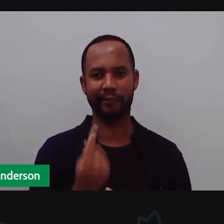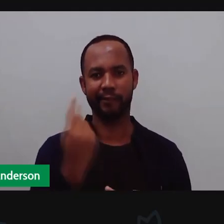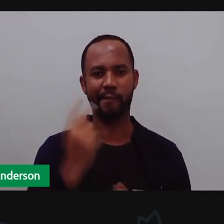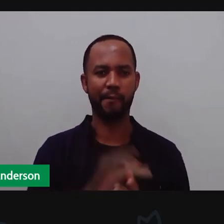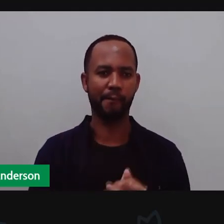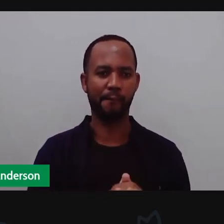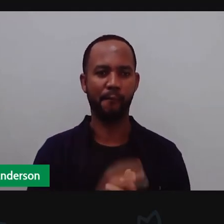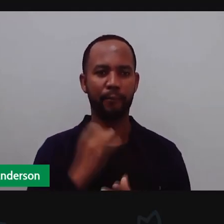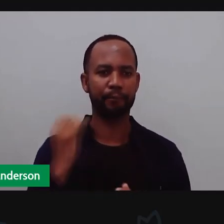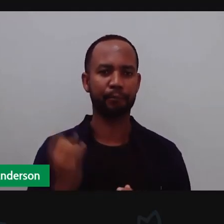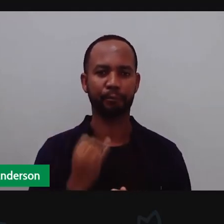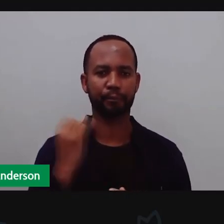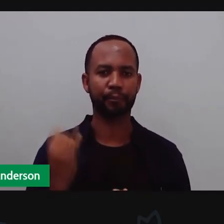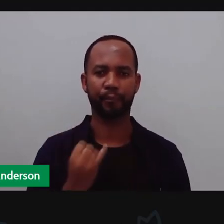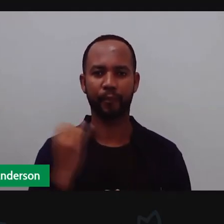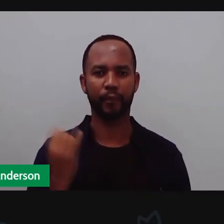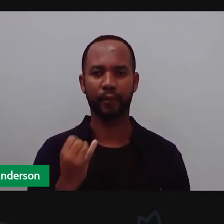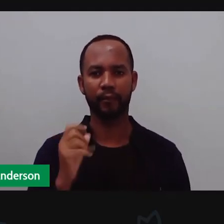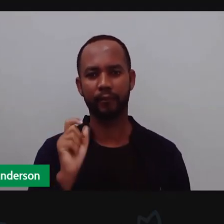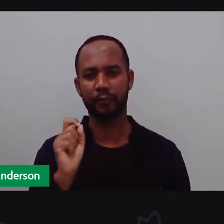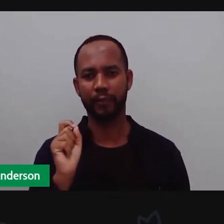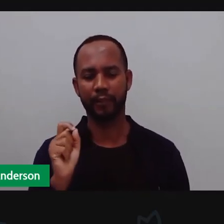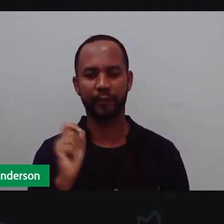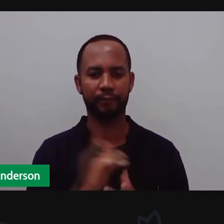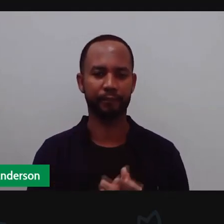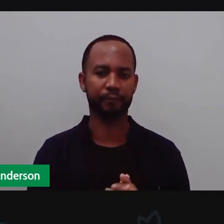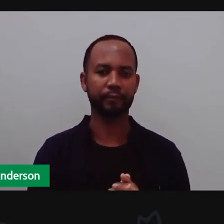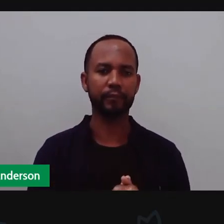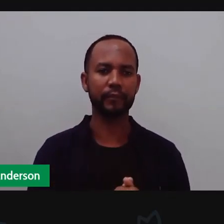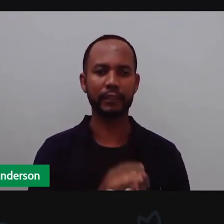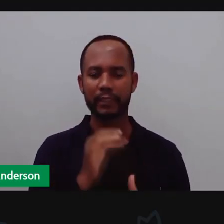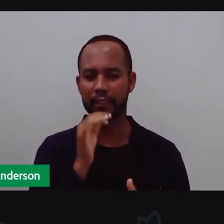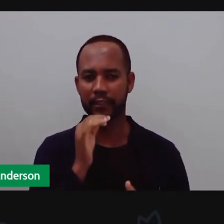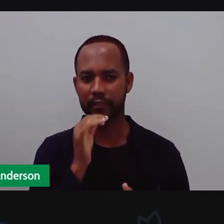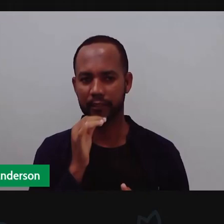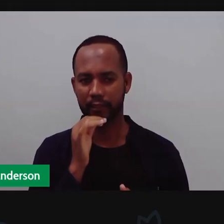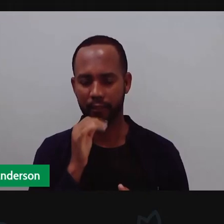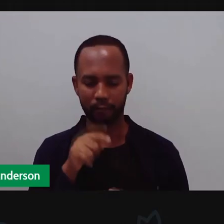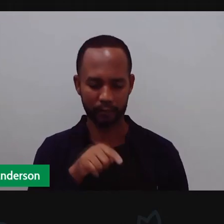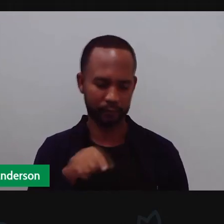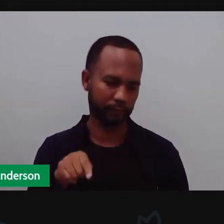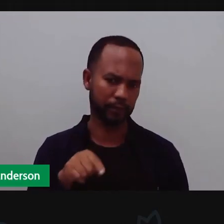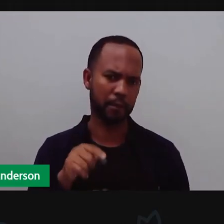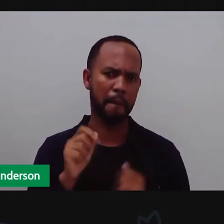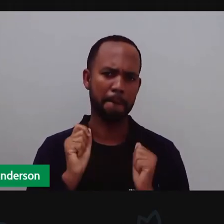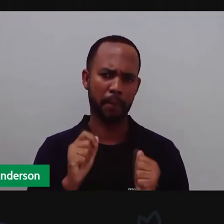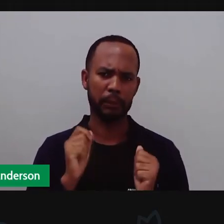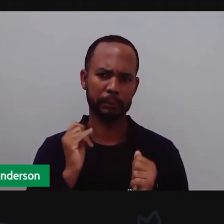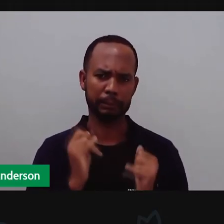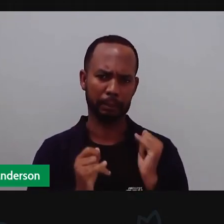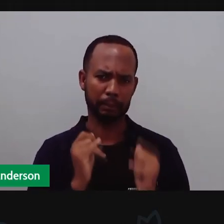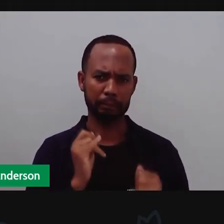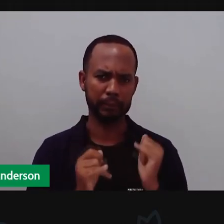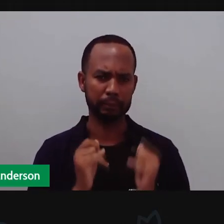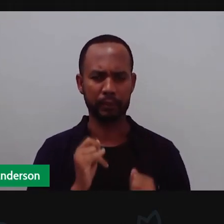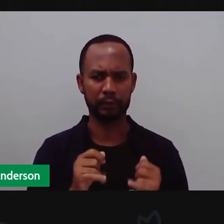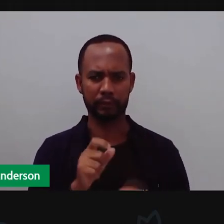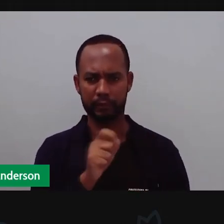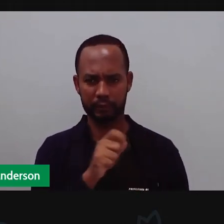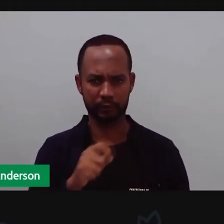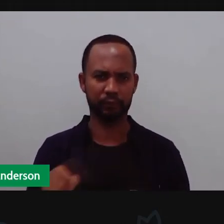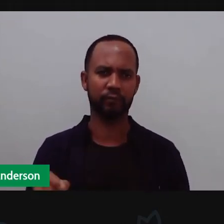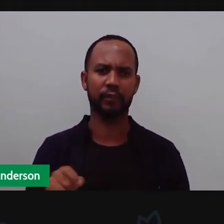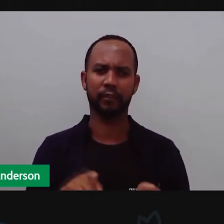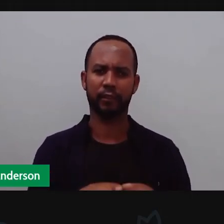Olha, aquele like bonito aqui para a gente. Aquele comentário esperto. Se inscrever no canal da Seduc e...